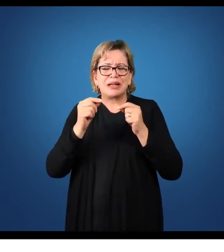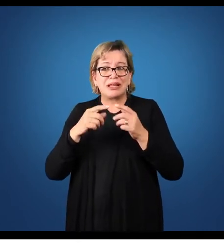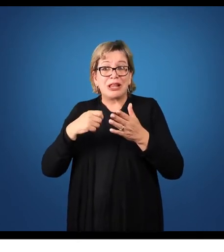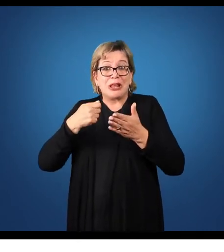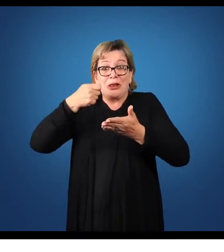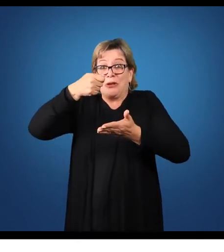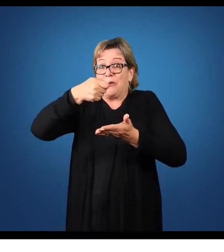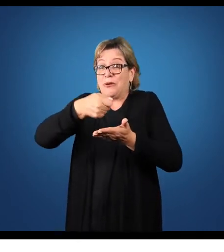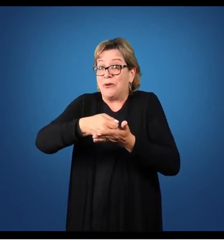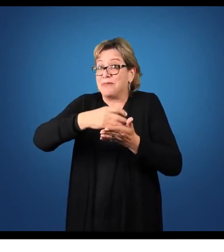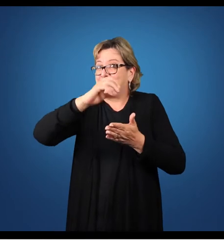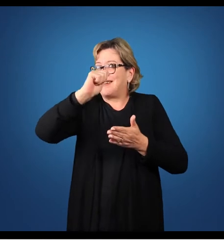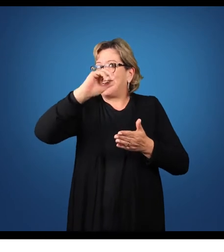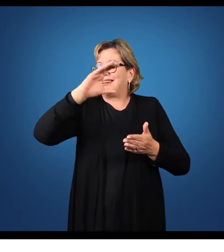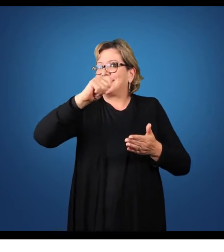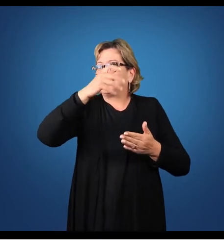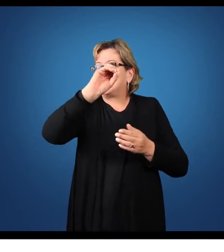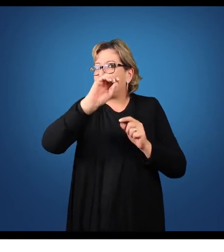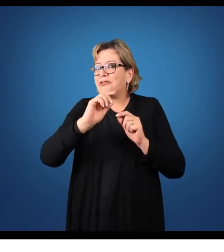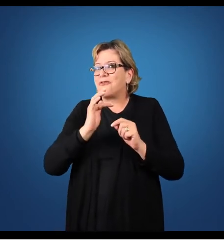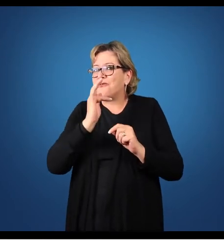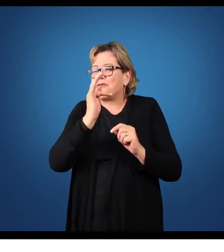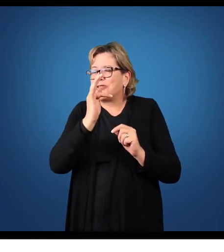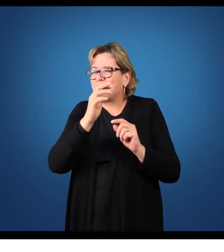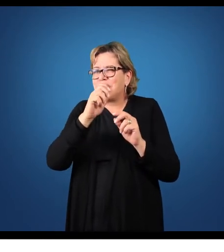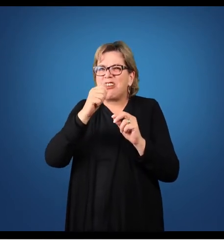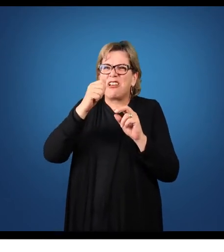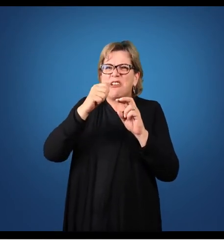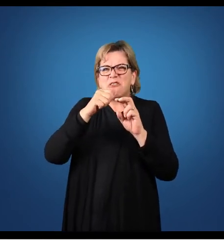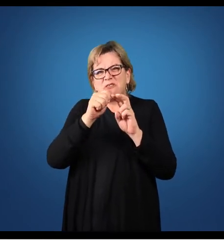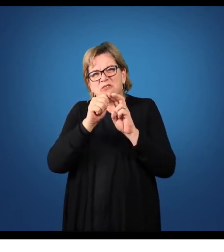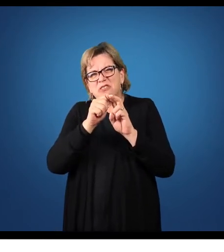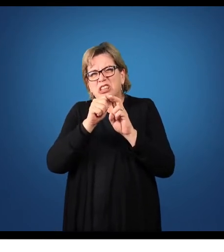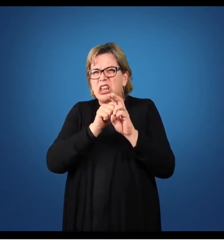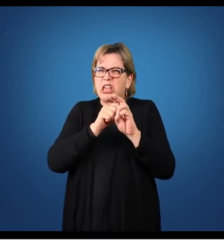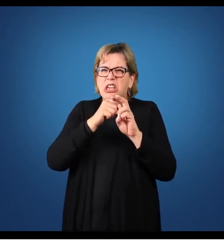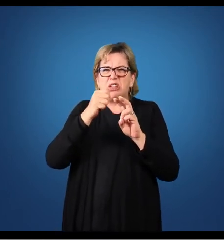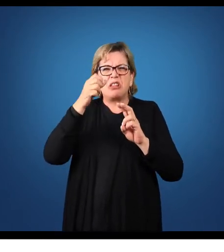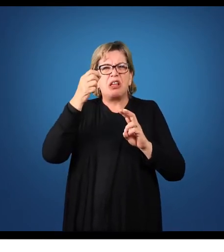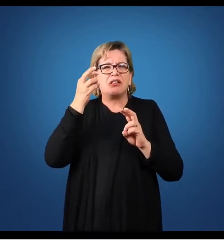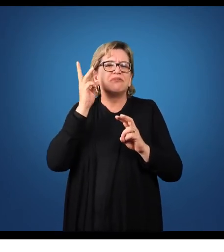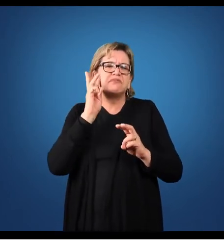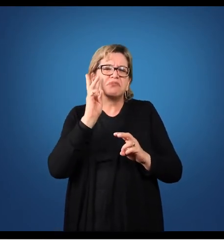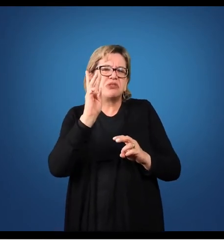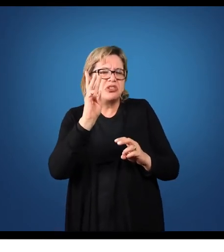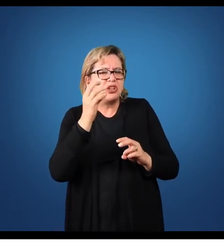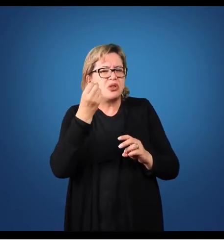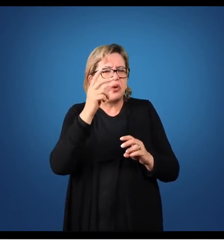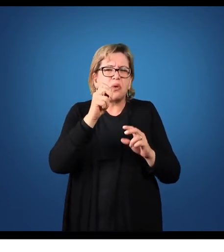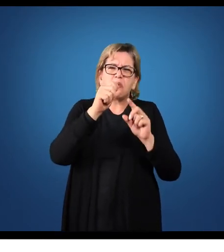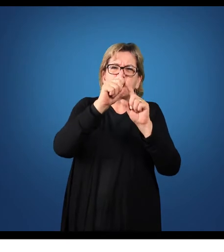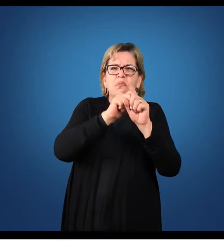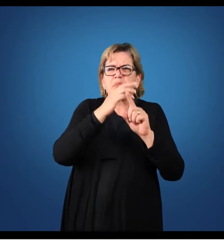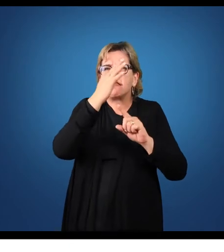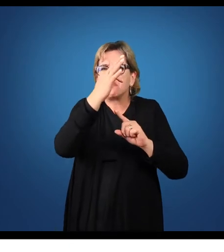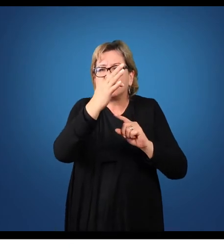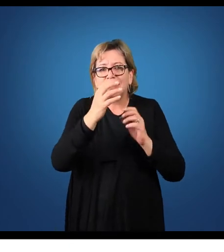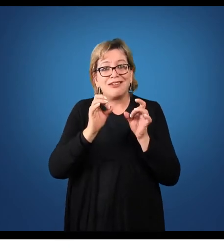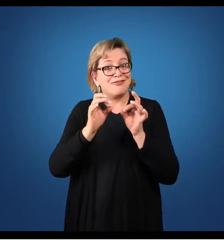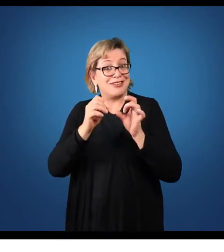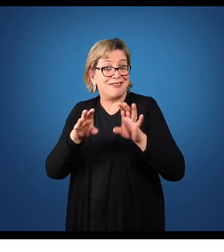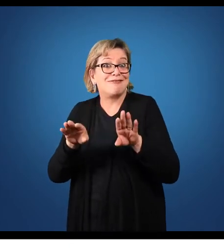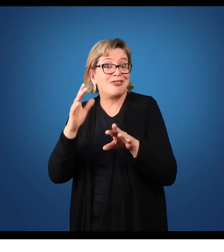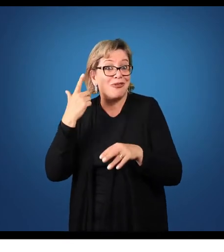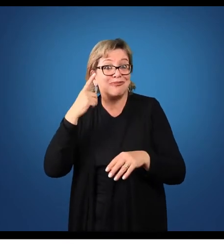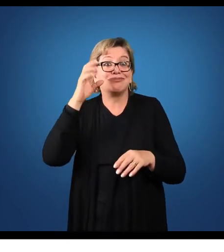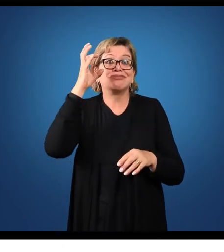comprar aquela ação agora e revender daqui 3, 4 dias ou semanas ou meses e ter um